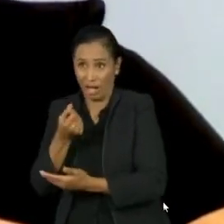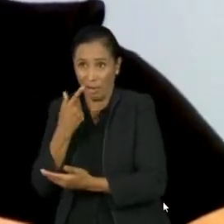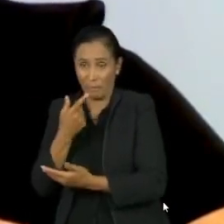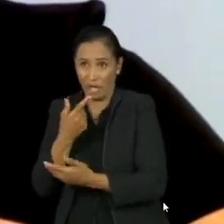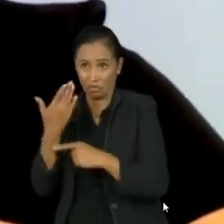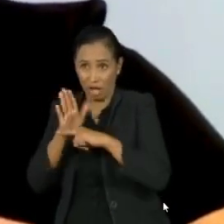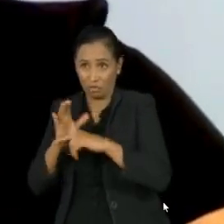peso.